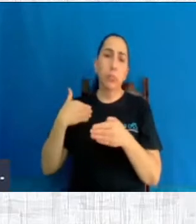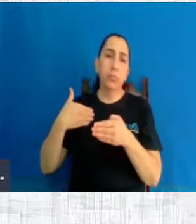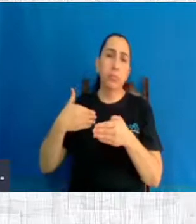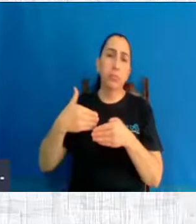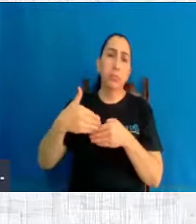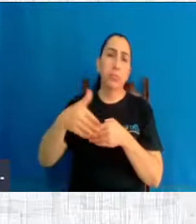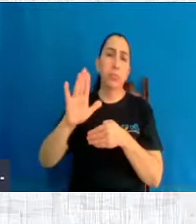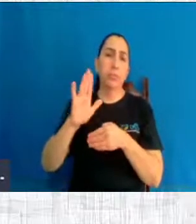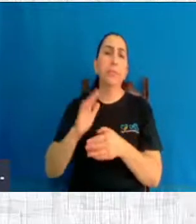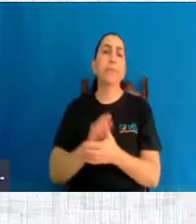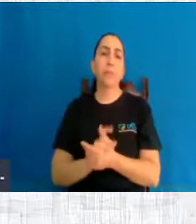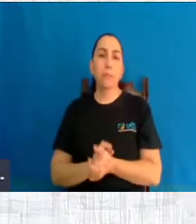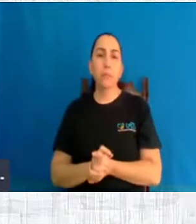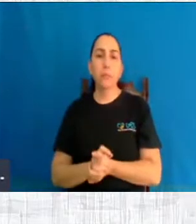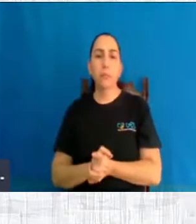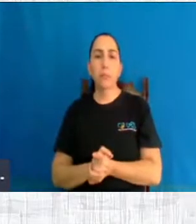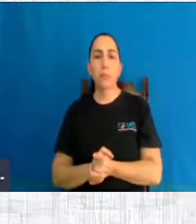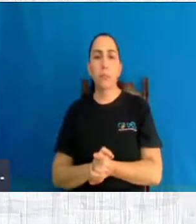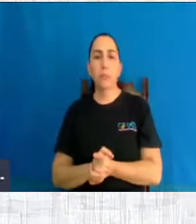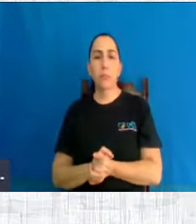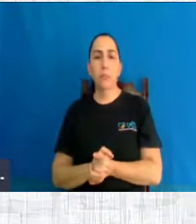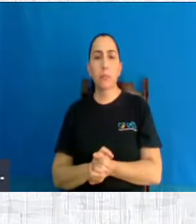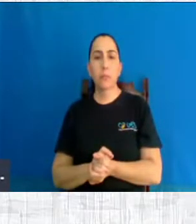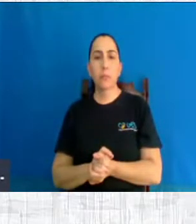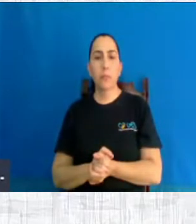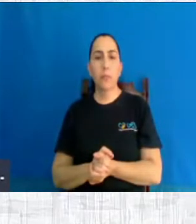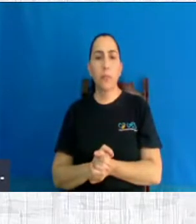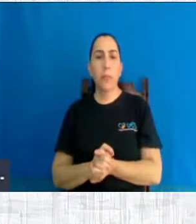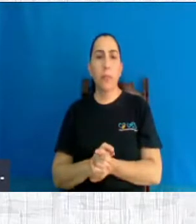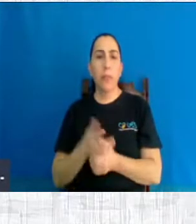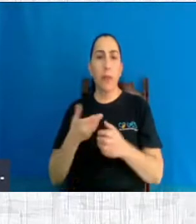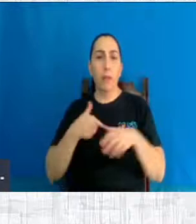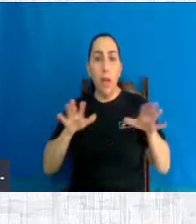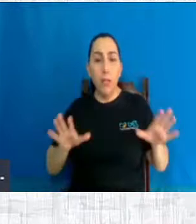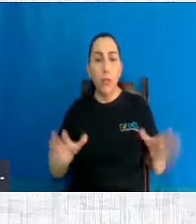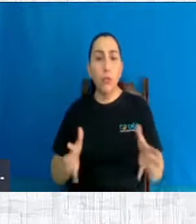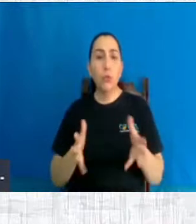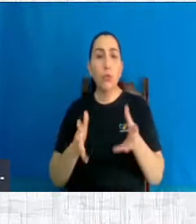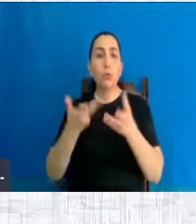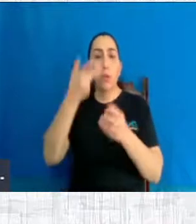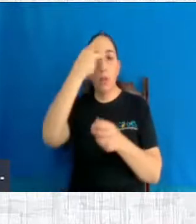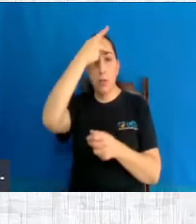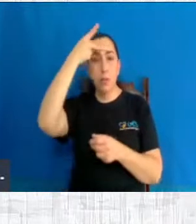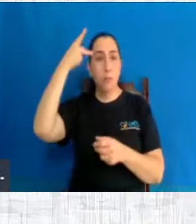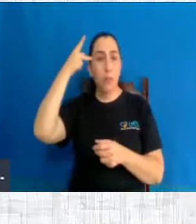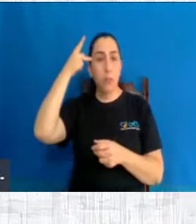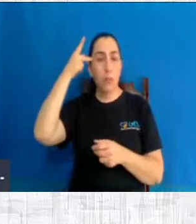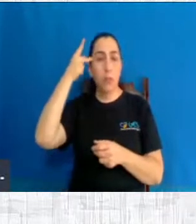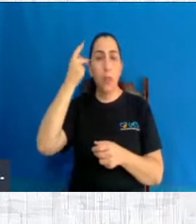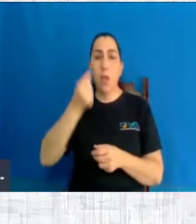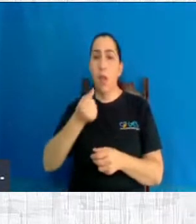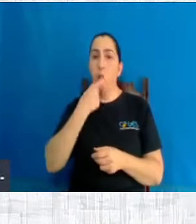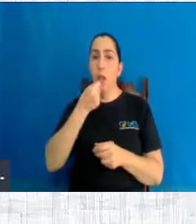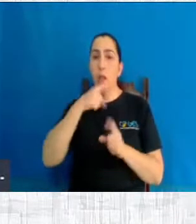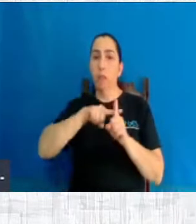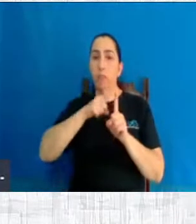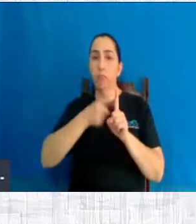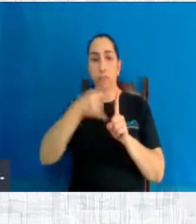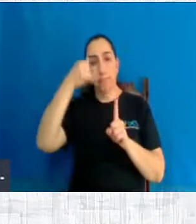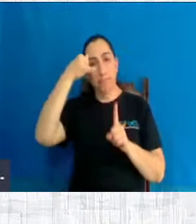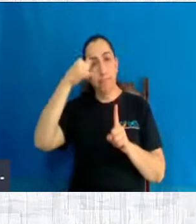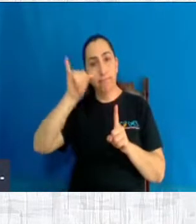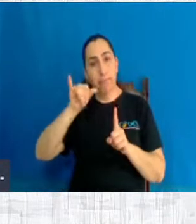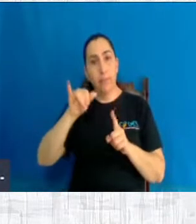cultura tanto, né? Foi realmente porque estimula. As pessoas quase não usam mais anticoncepcional, preservativos.